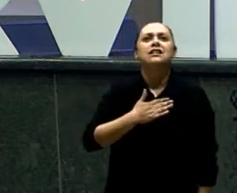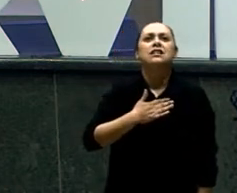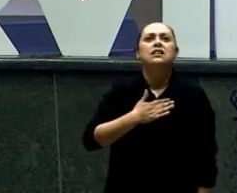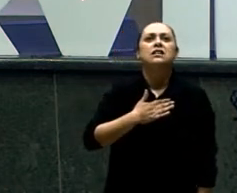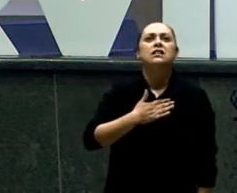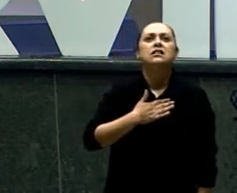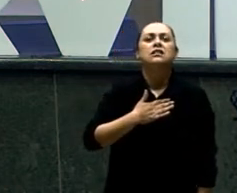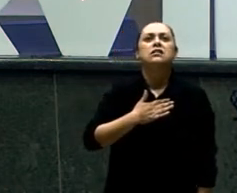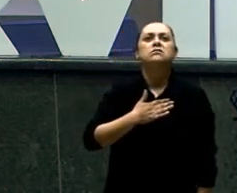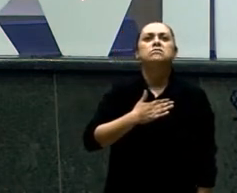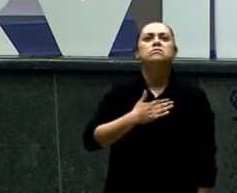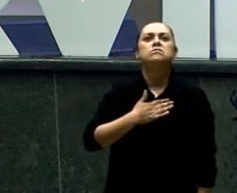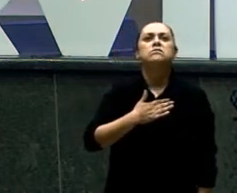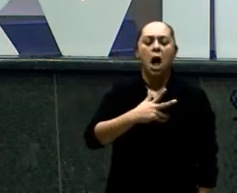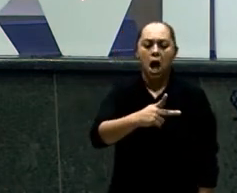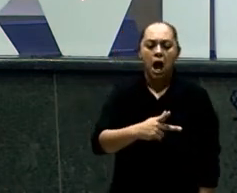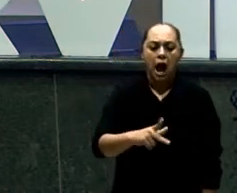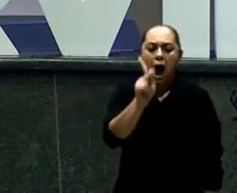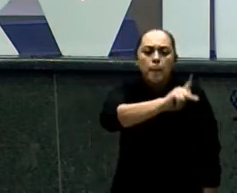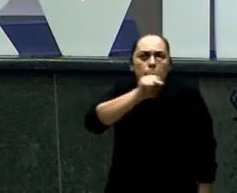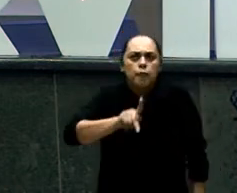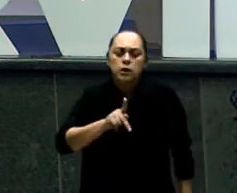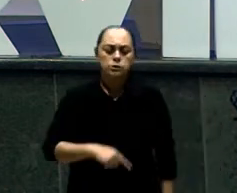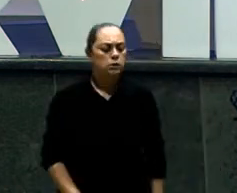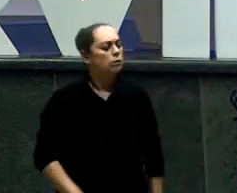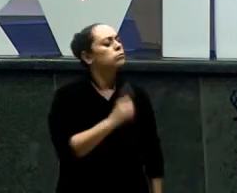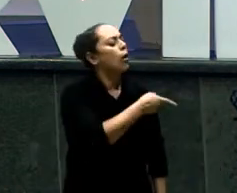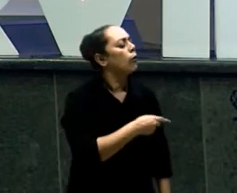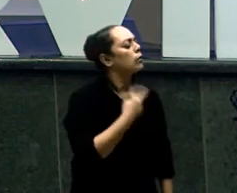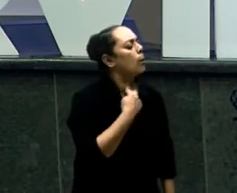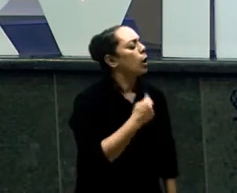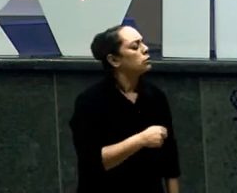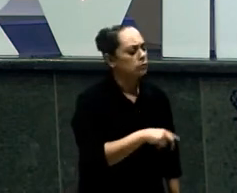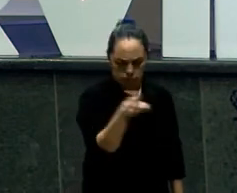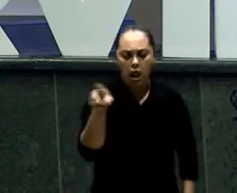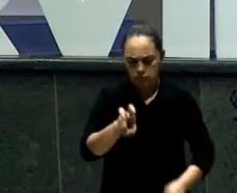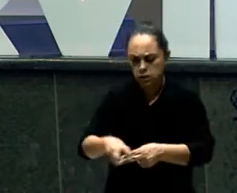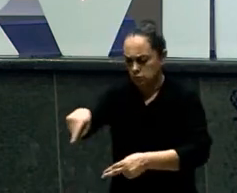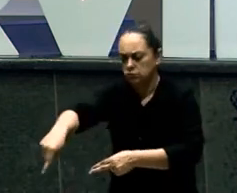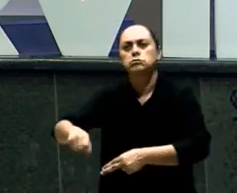Aí ele ficou bravo Ela falou Senta aqui E tal, tal Aí ele me ameaçou De bater em mim No final da aula